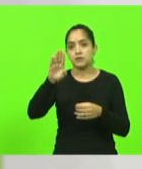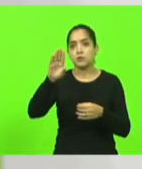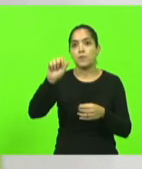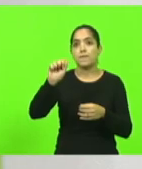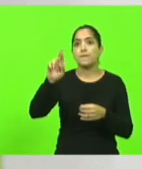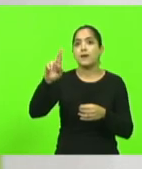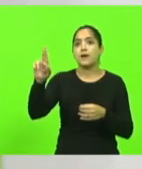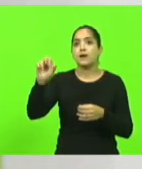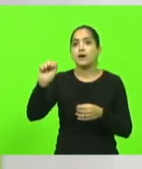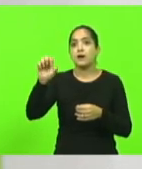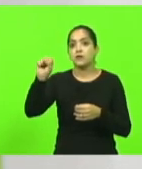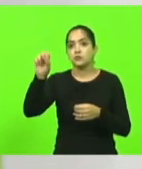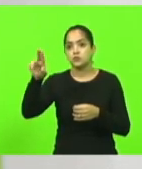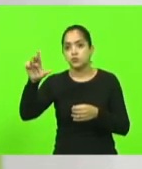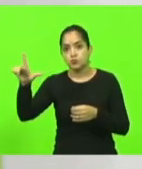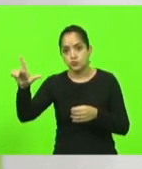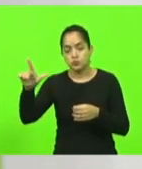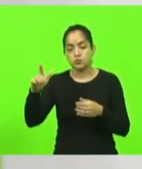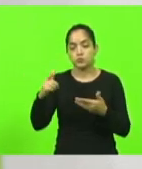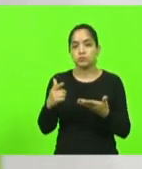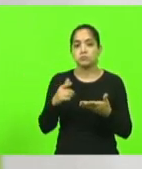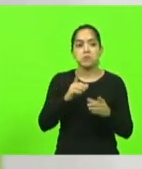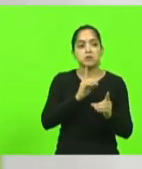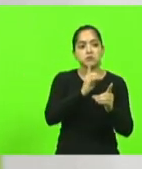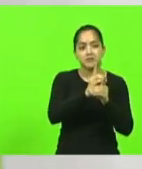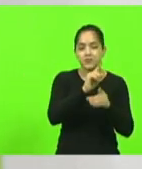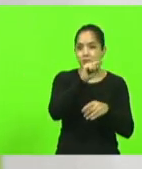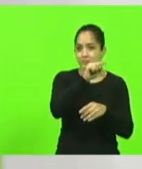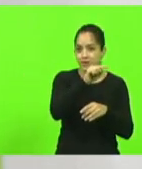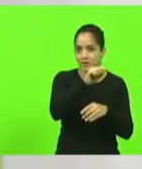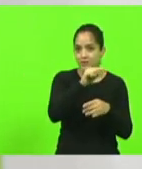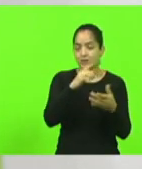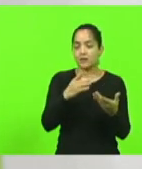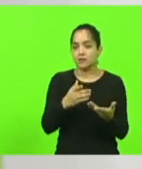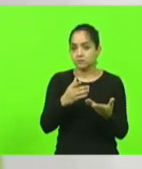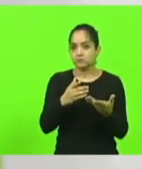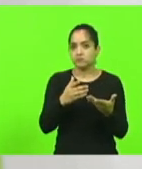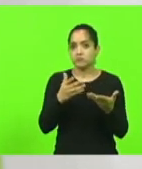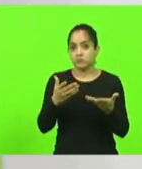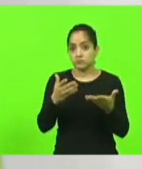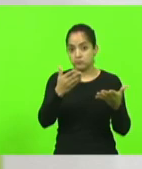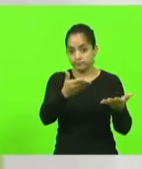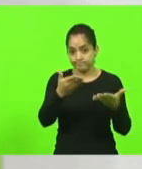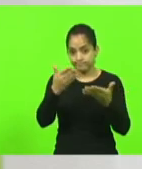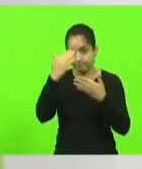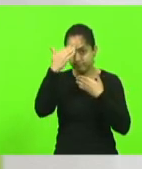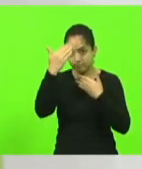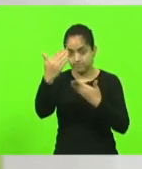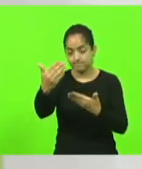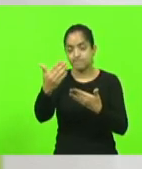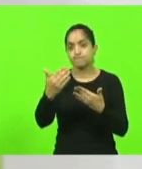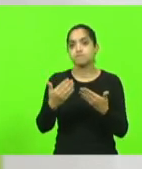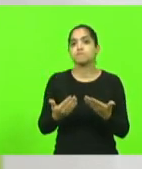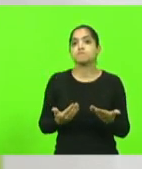encontrarmos na parte da manhã em Balneário Barra do Sul. Quero estender aqui os meus agradecimentos